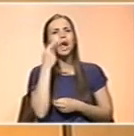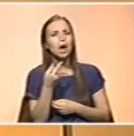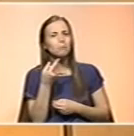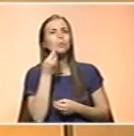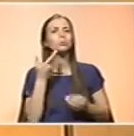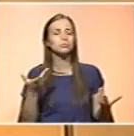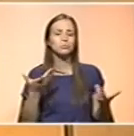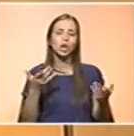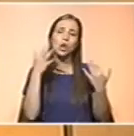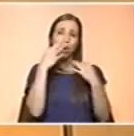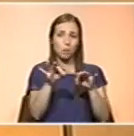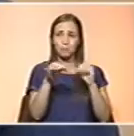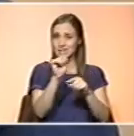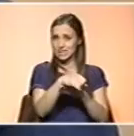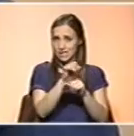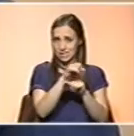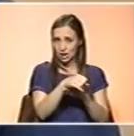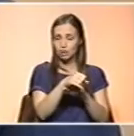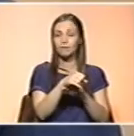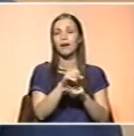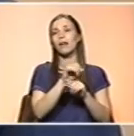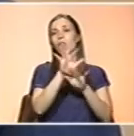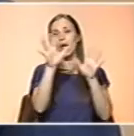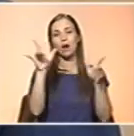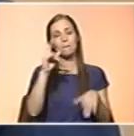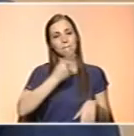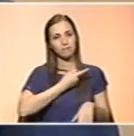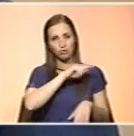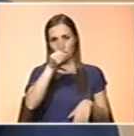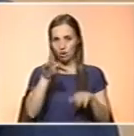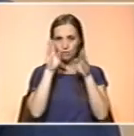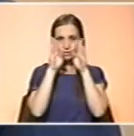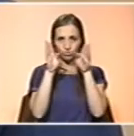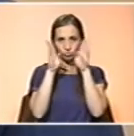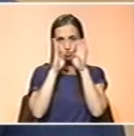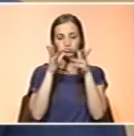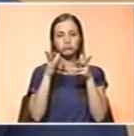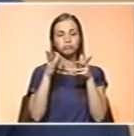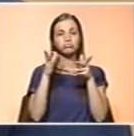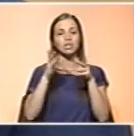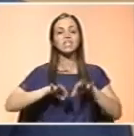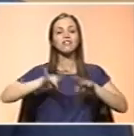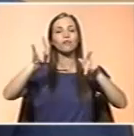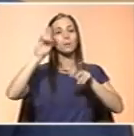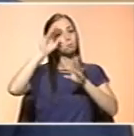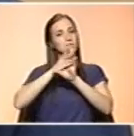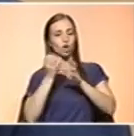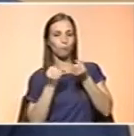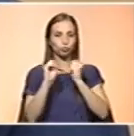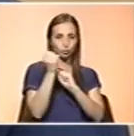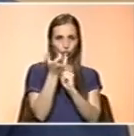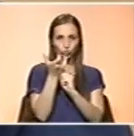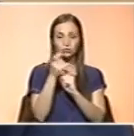precisam sempre de apoio? Uma maneira geral, sim. É evidente que nós temos que estar atentos ao seu desenvolvimento psicomotor e à sua capacidade de